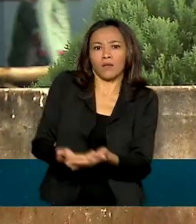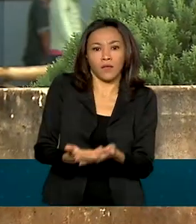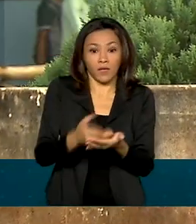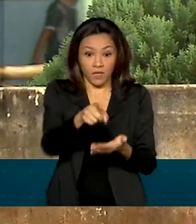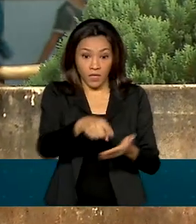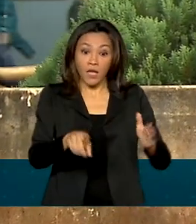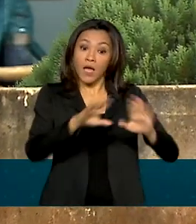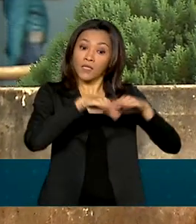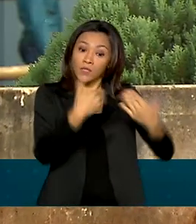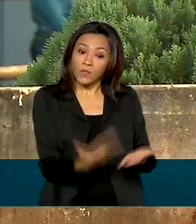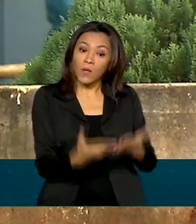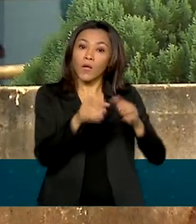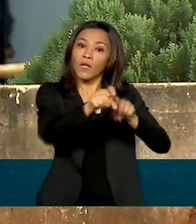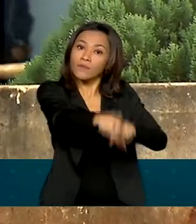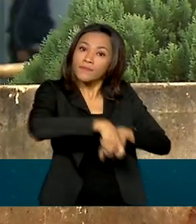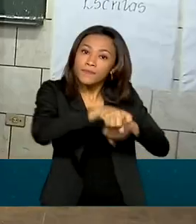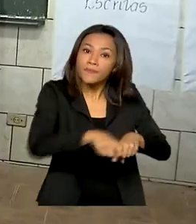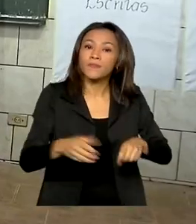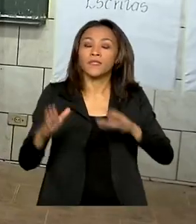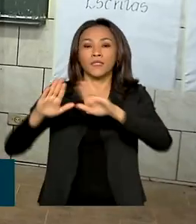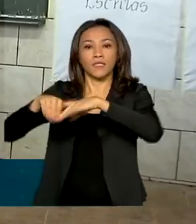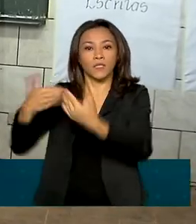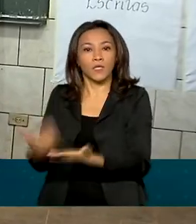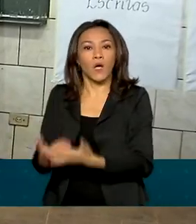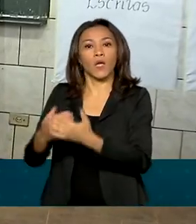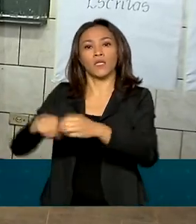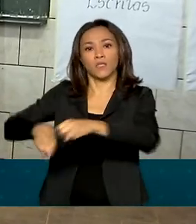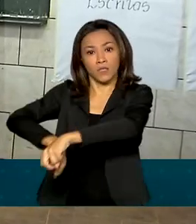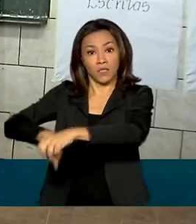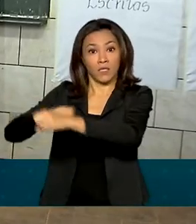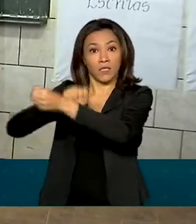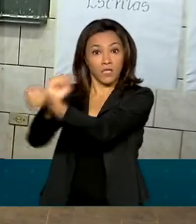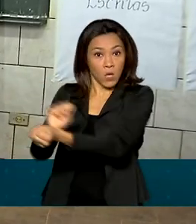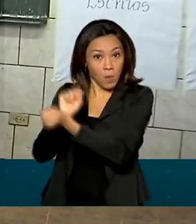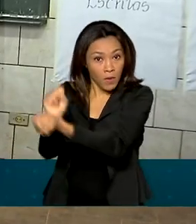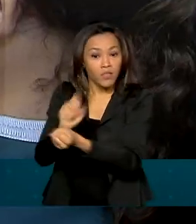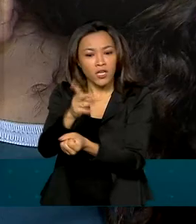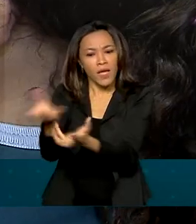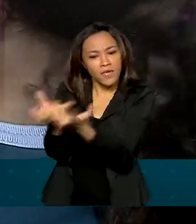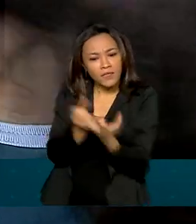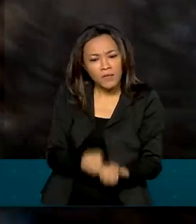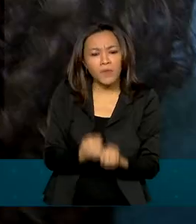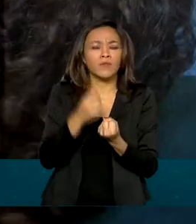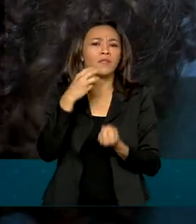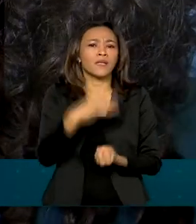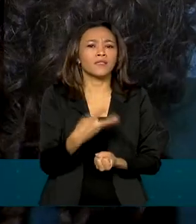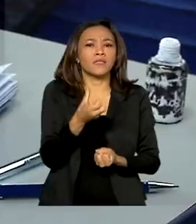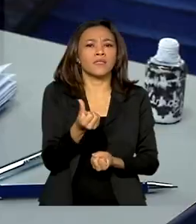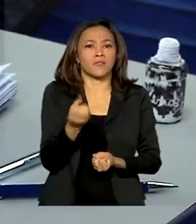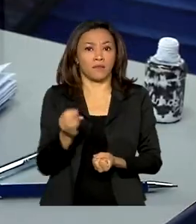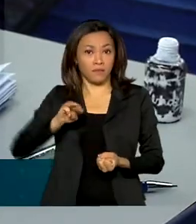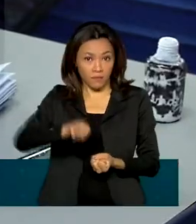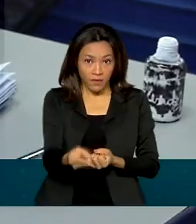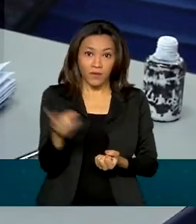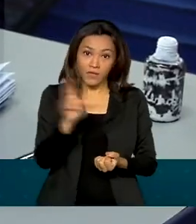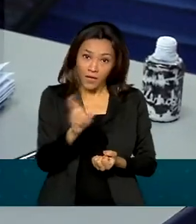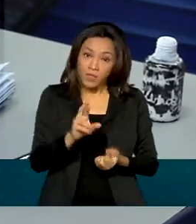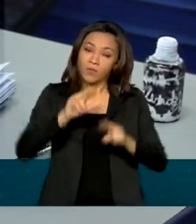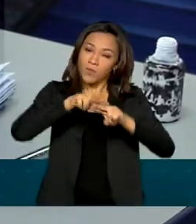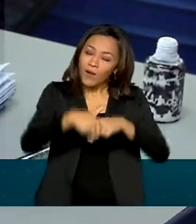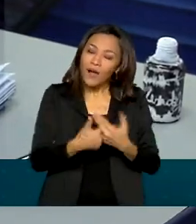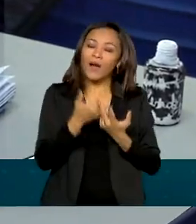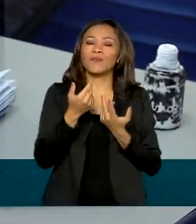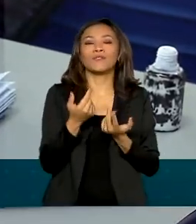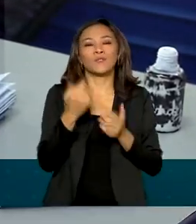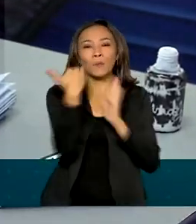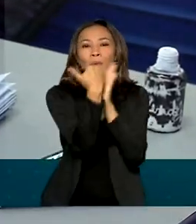Quilombolas receberam mais de 260 milhões de reais do Ministério da Educação por meio do programa